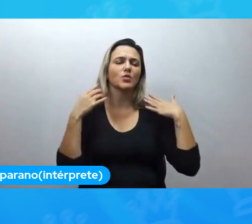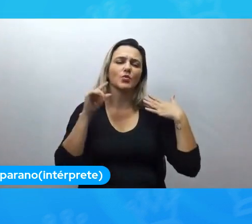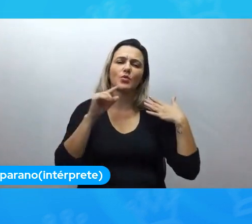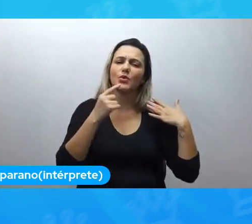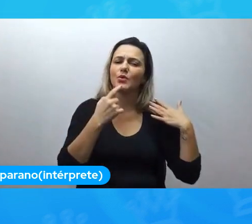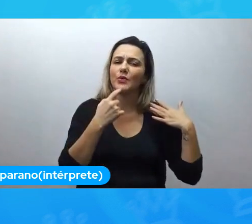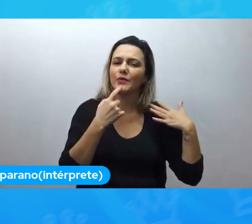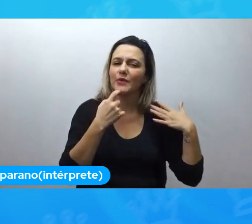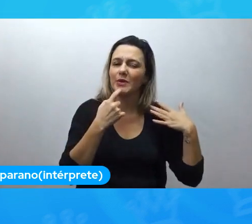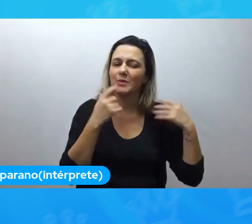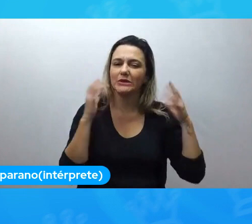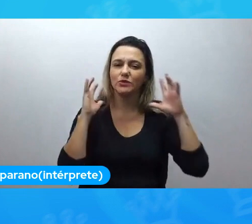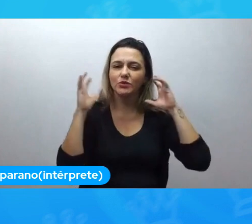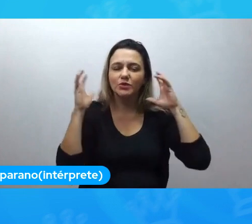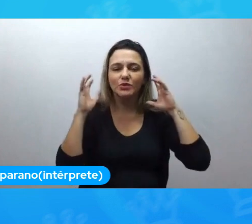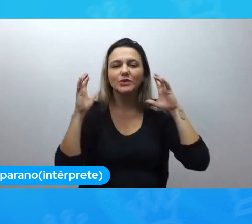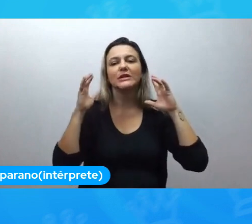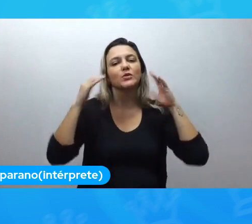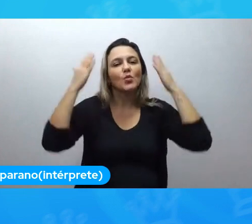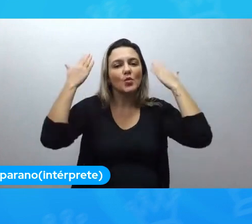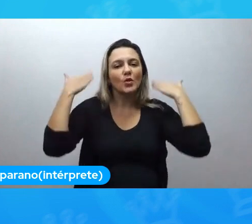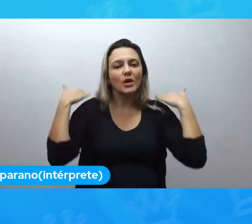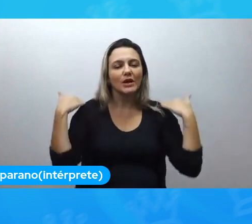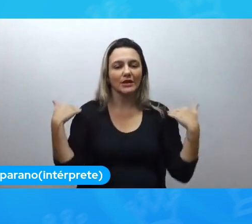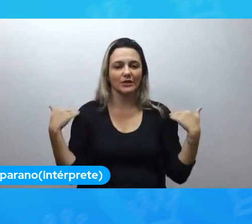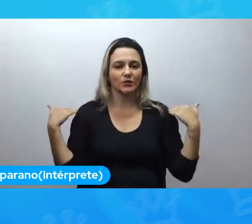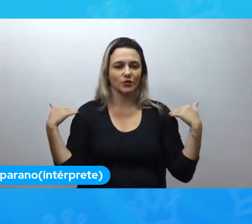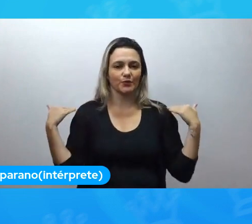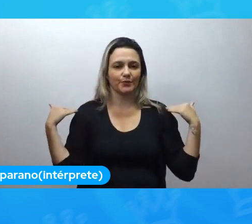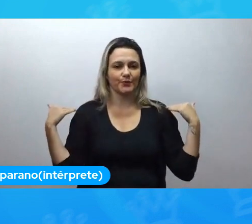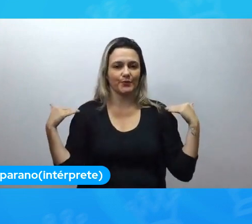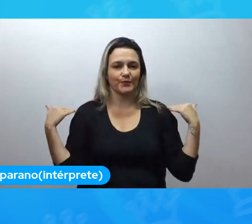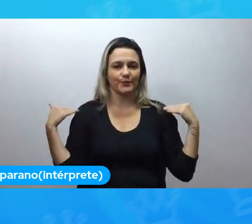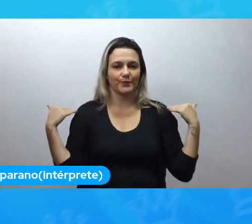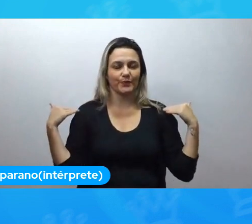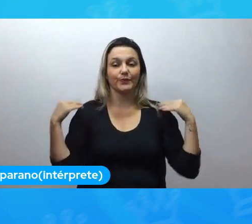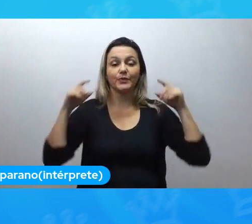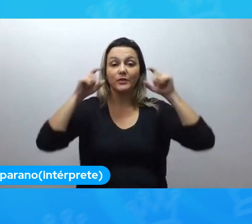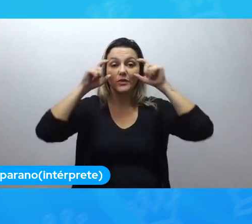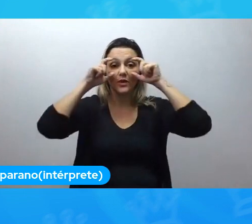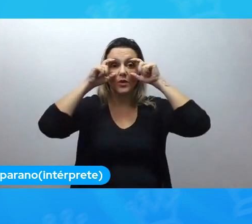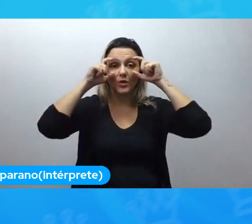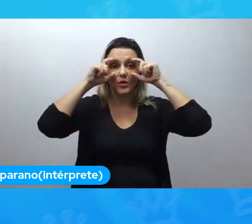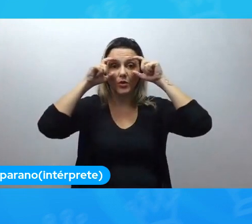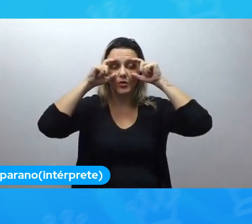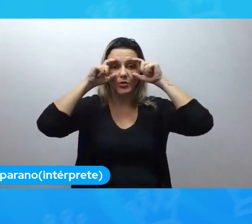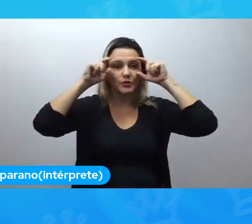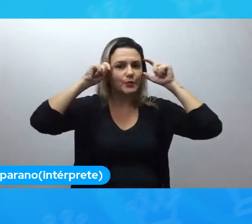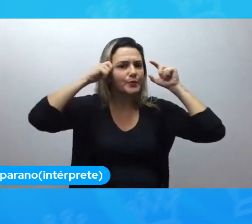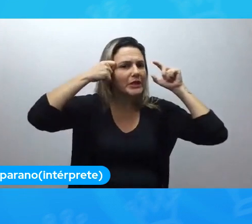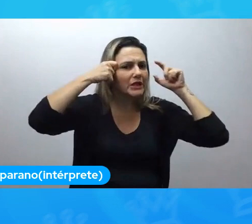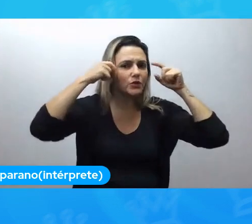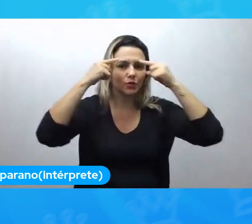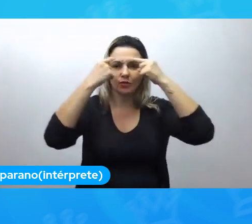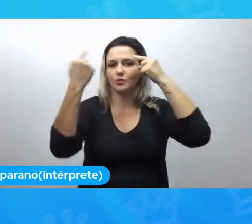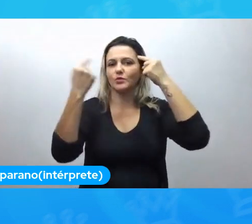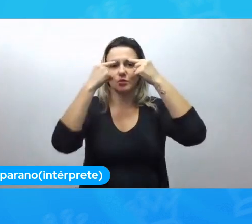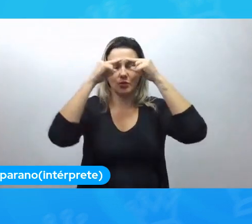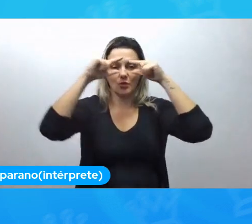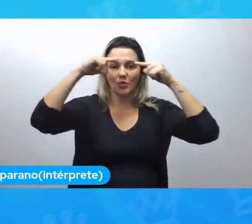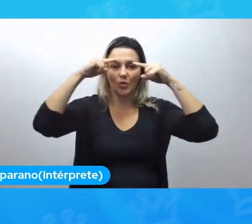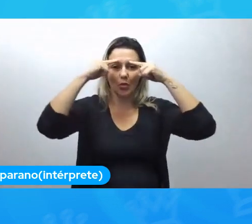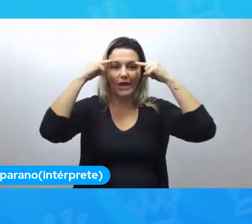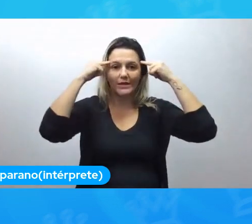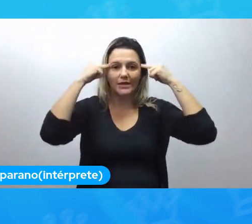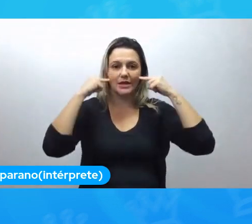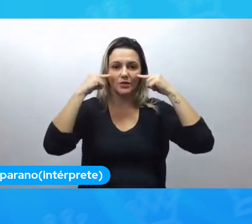desbotados, lisos, que estão soltos na altura do meu ombro. Estou usando um óculos preto quadrado bem grande e